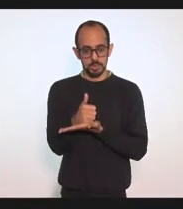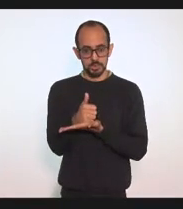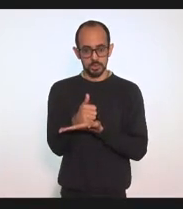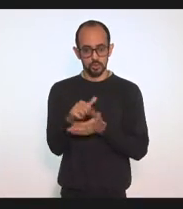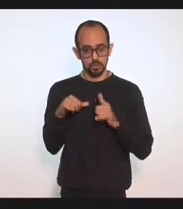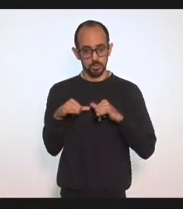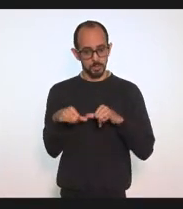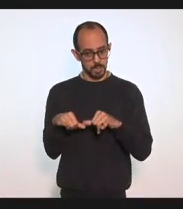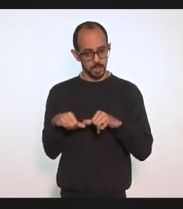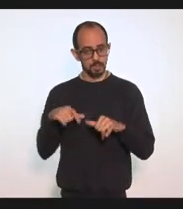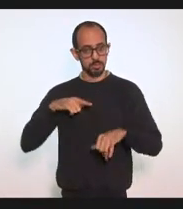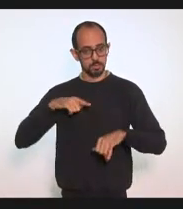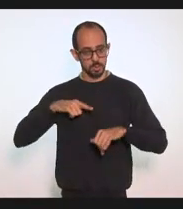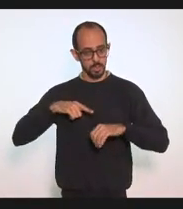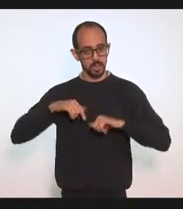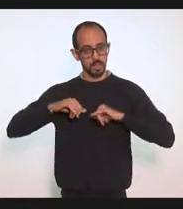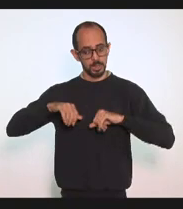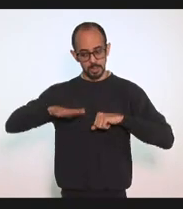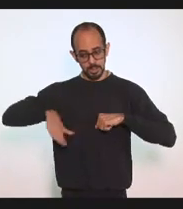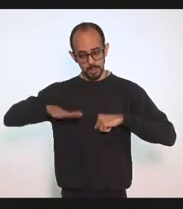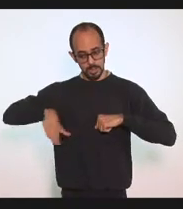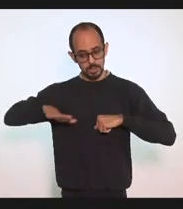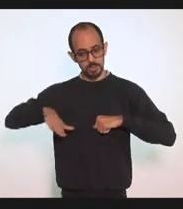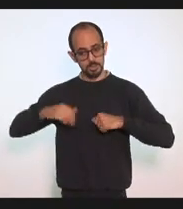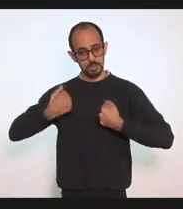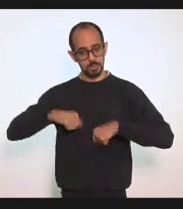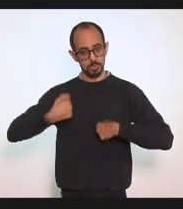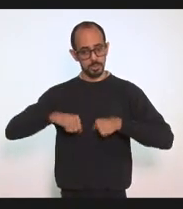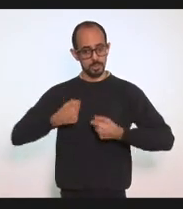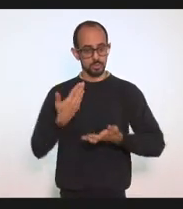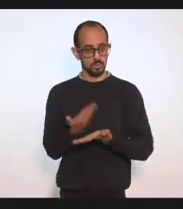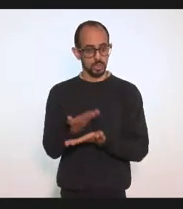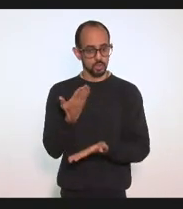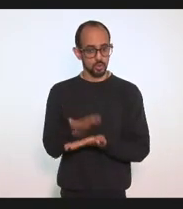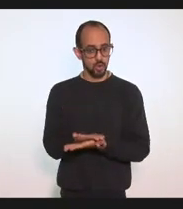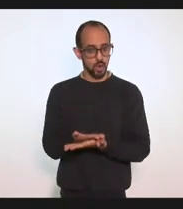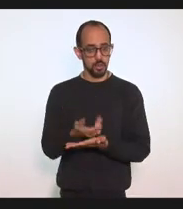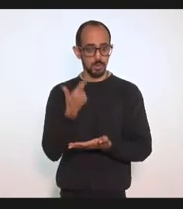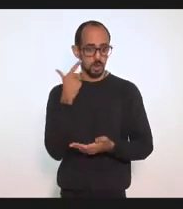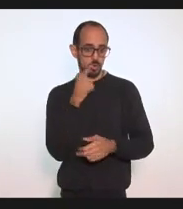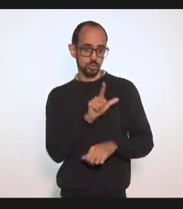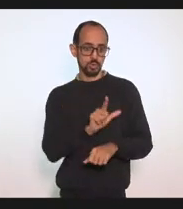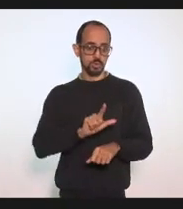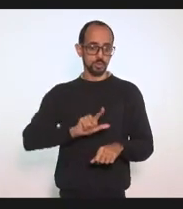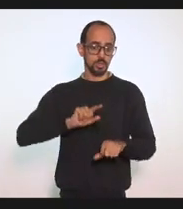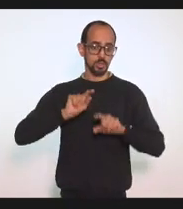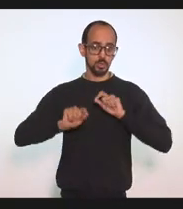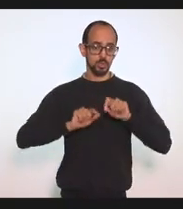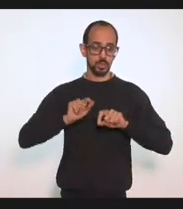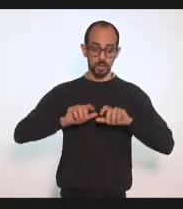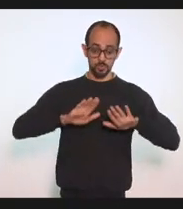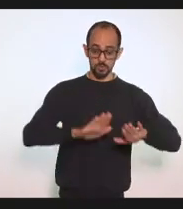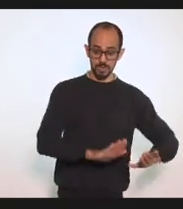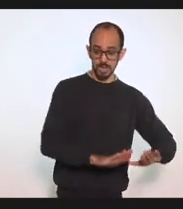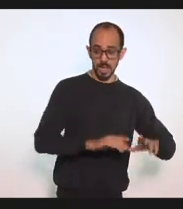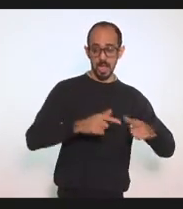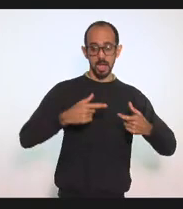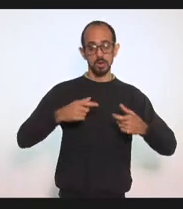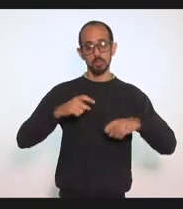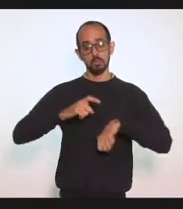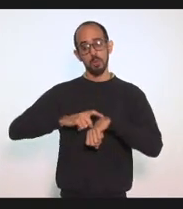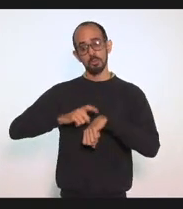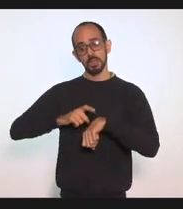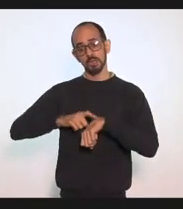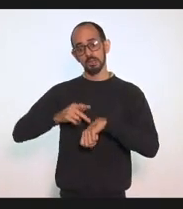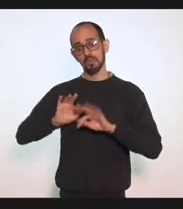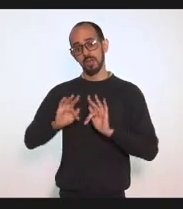há crianças que precisam da escola para ficar enquanto esses pais estão trabalhando. E